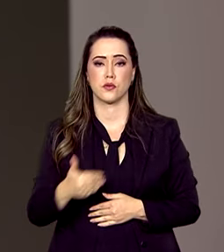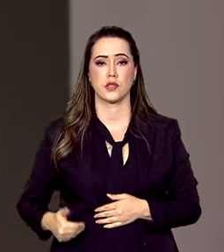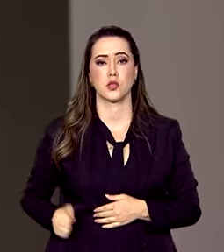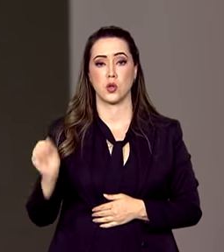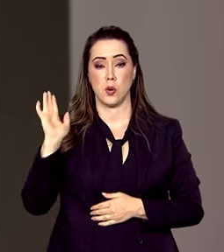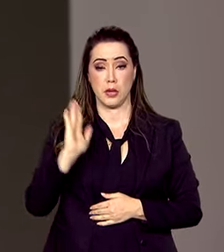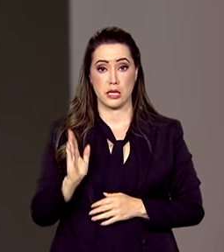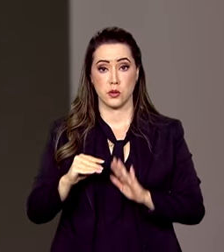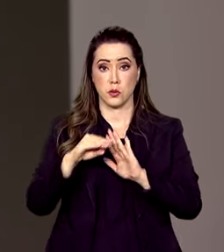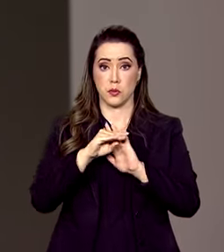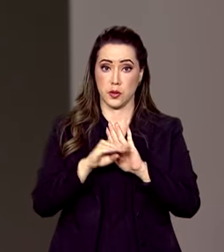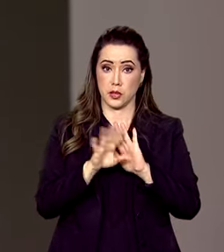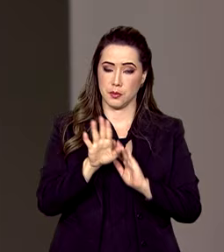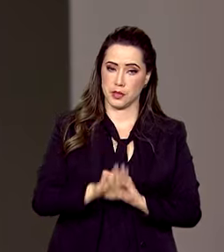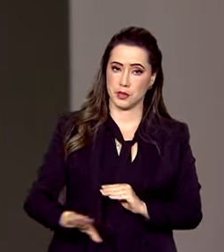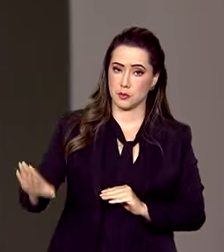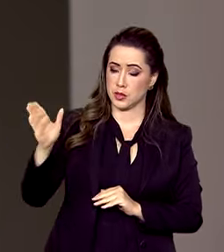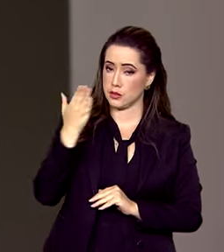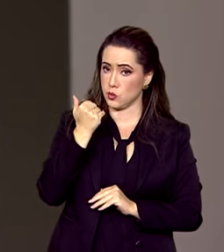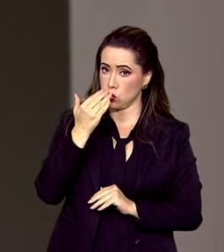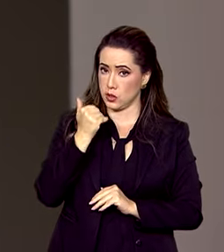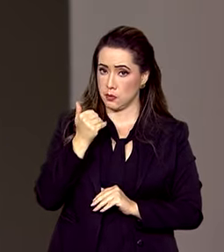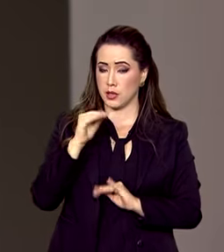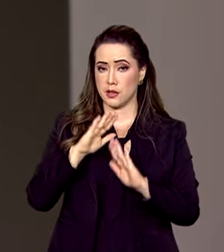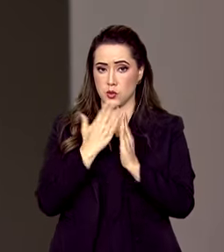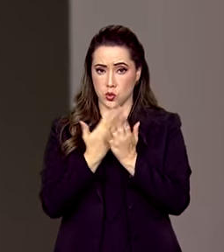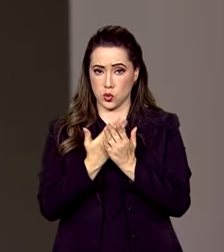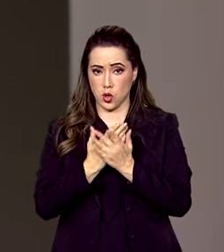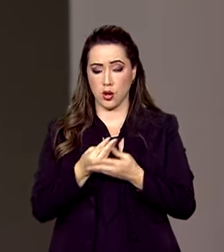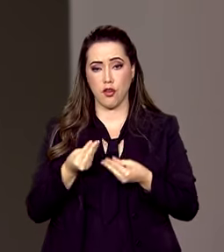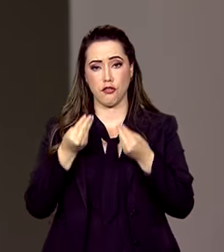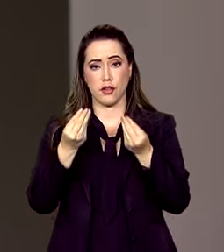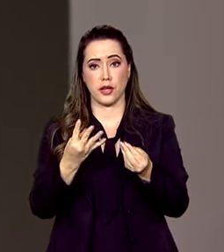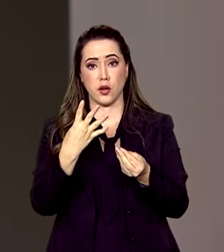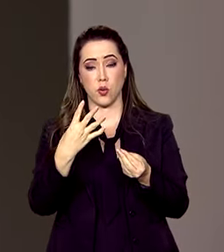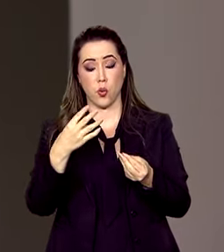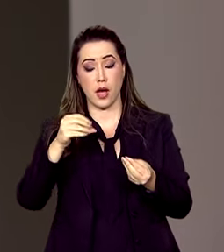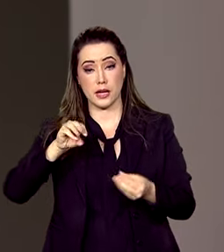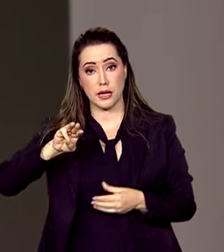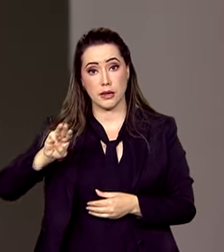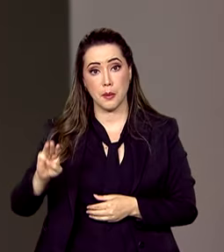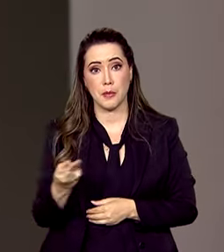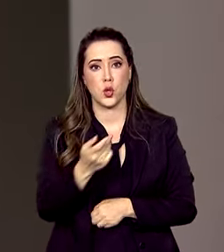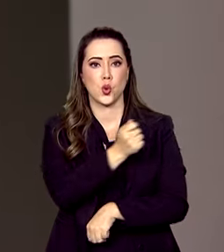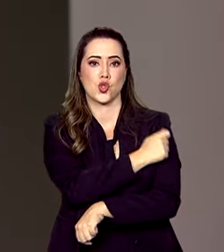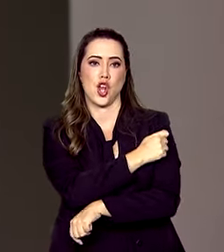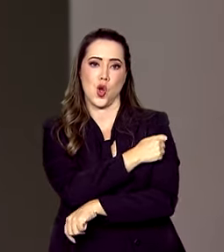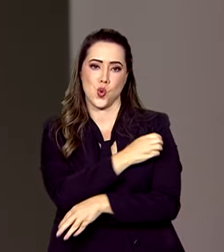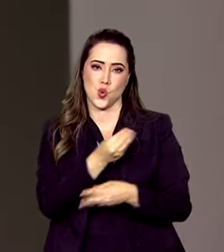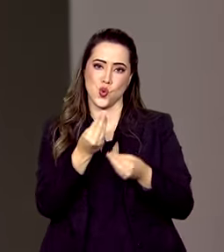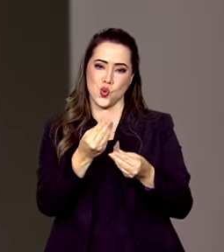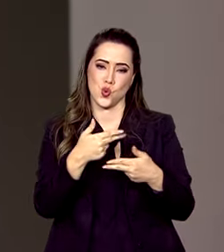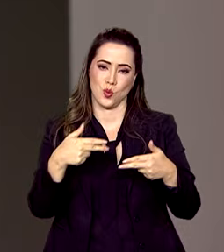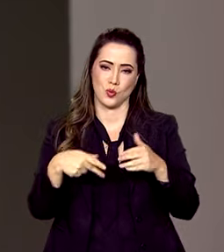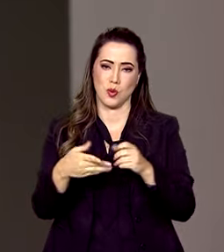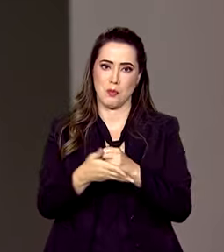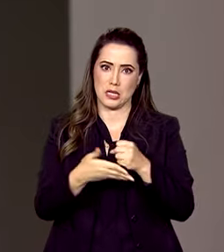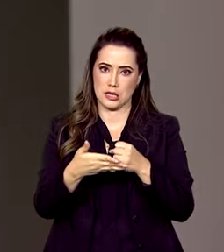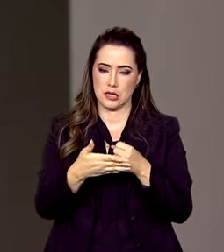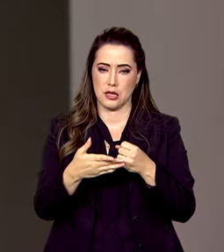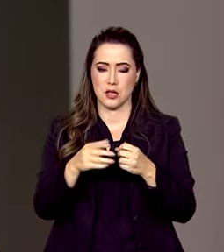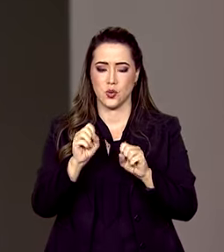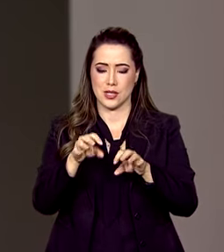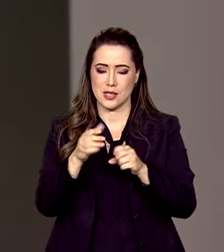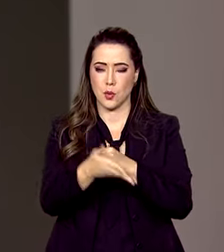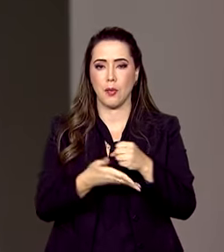No Brasil, o Programa Nacional de Alimentação Escolar beneficia 40 milhões de alunos da educação básica e contribui